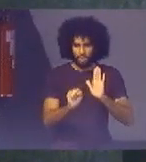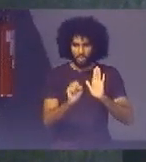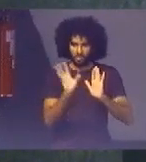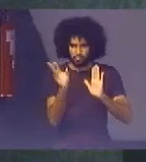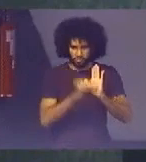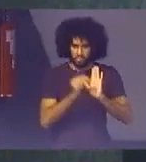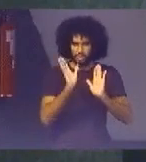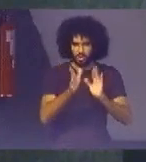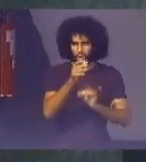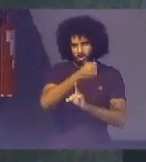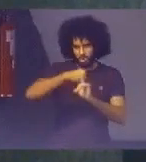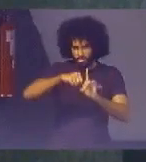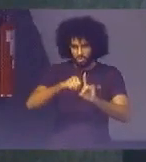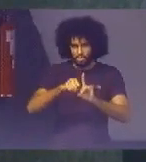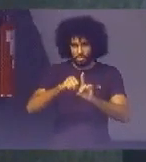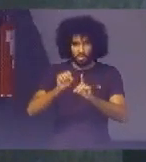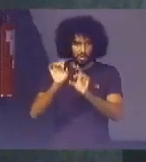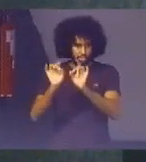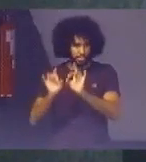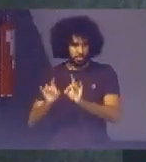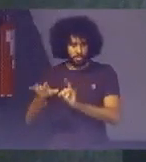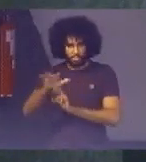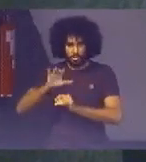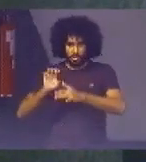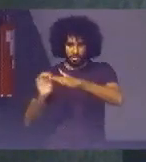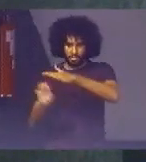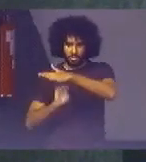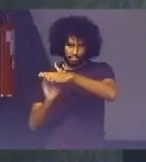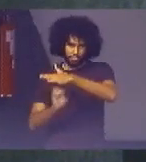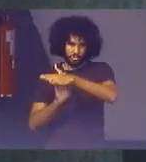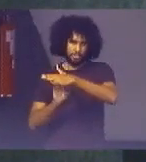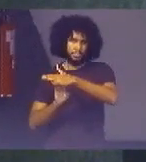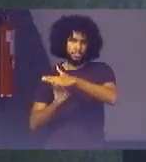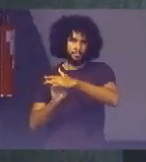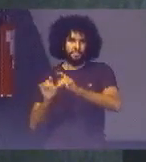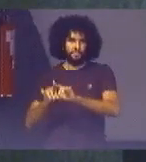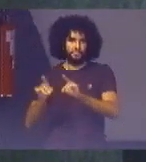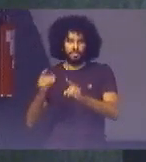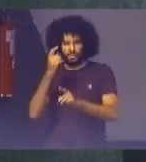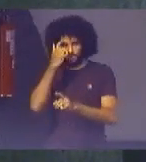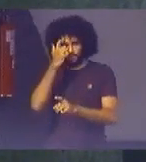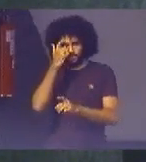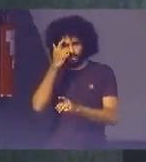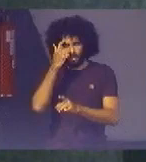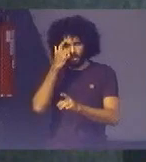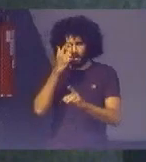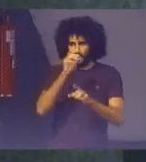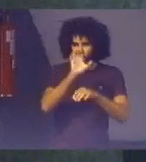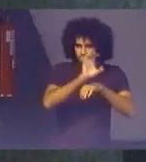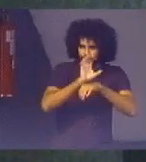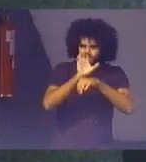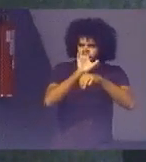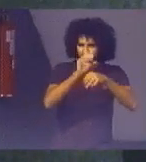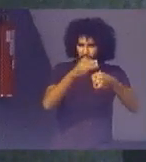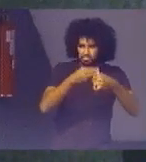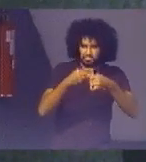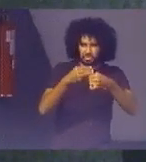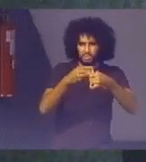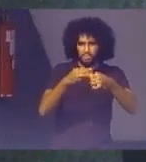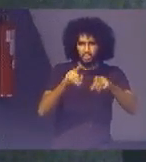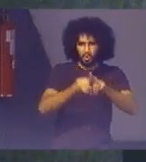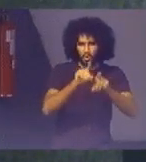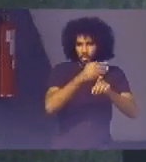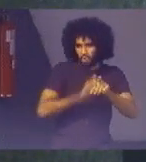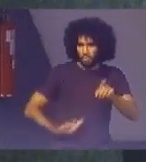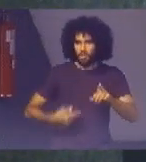Sobretudo Sobretudo No âmbito empresarial Mas Quando a gente Pensa no estado E nos governos É necessário Maior